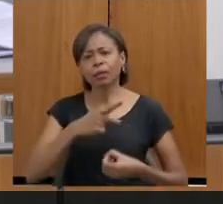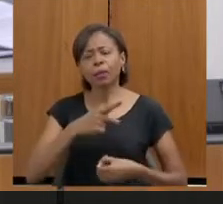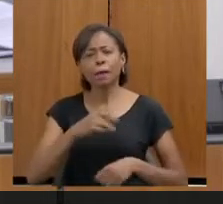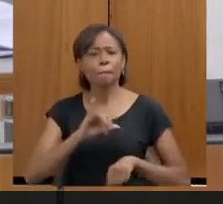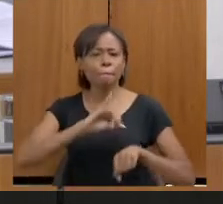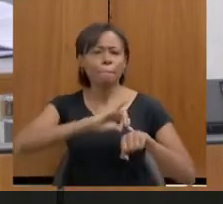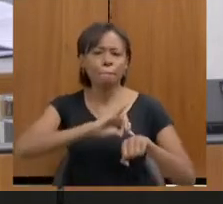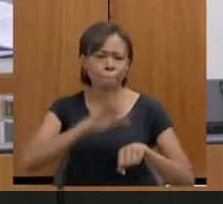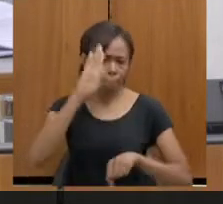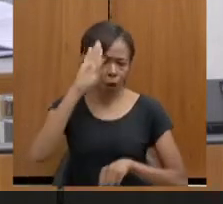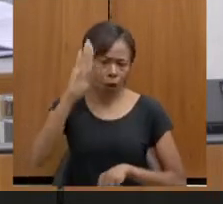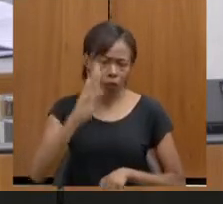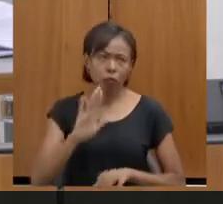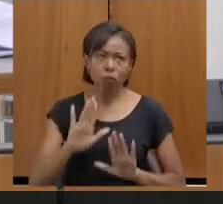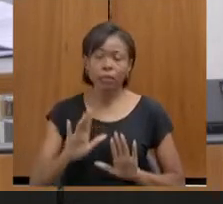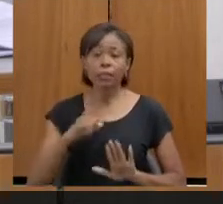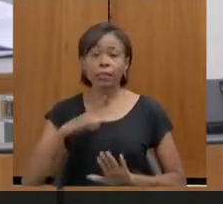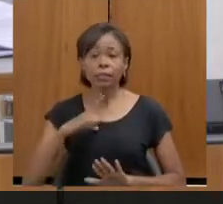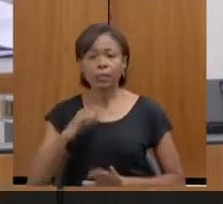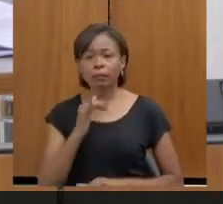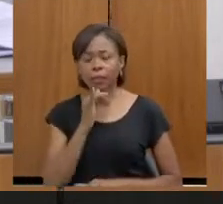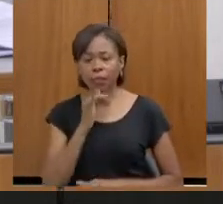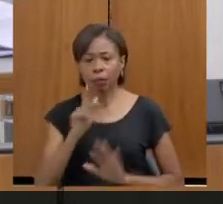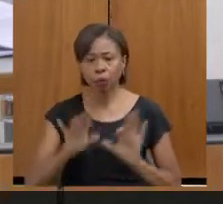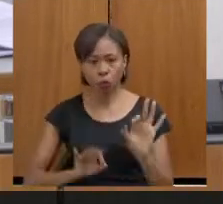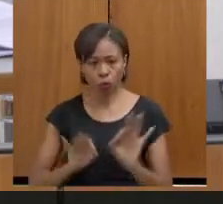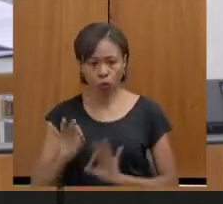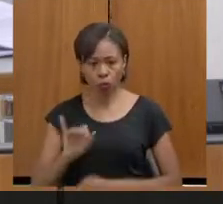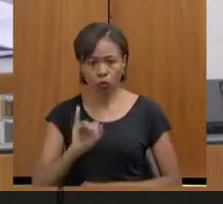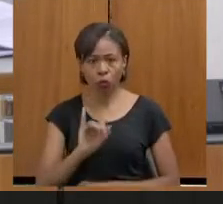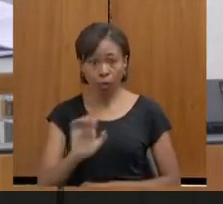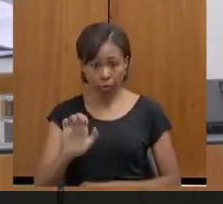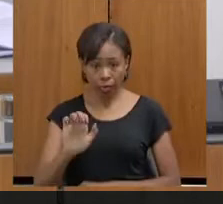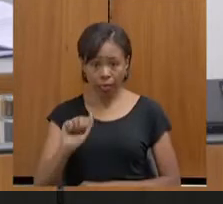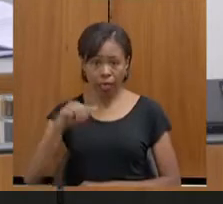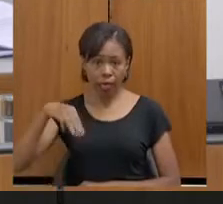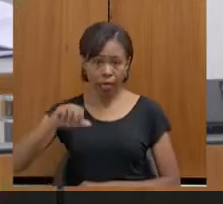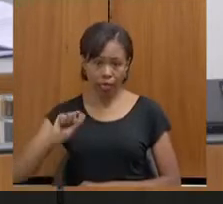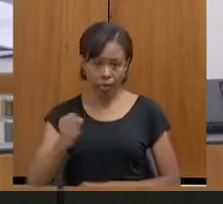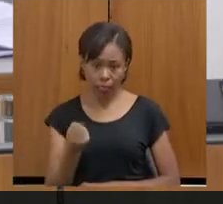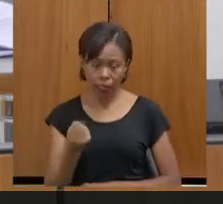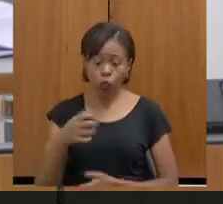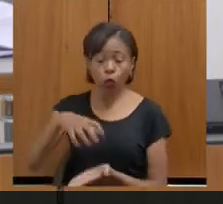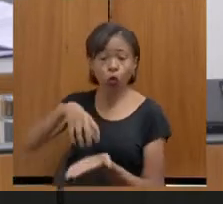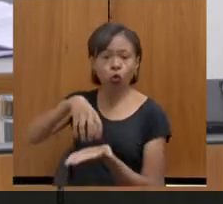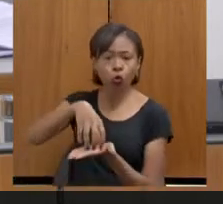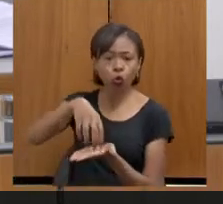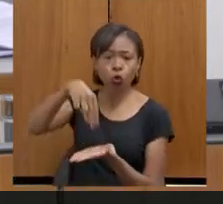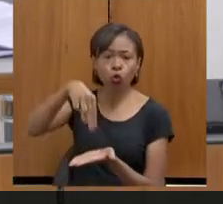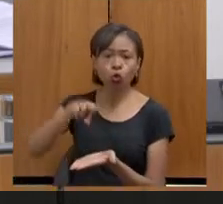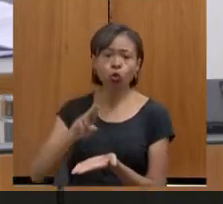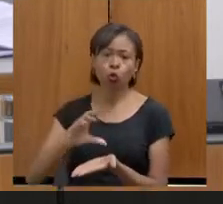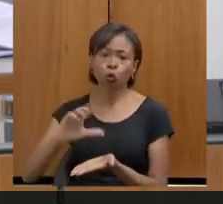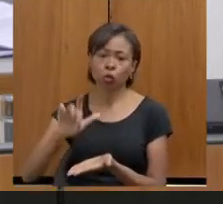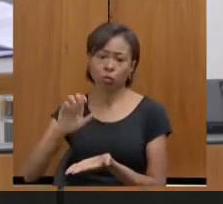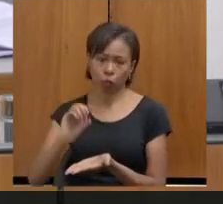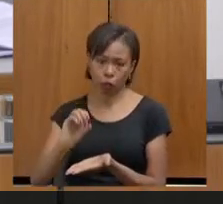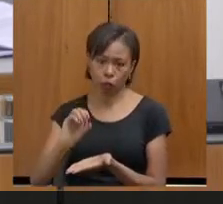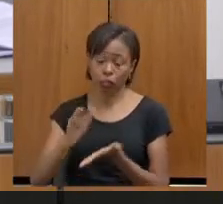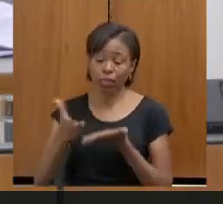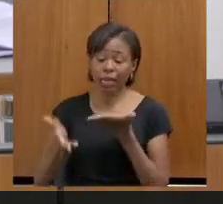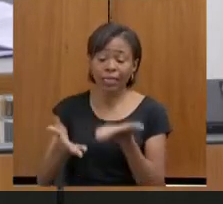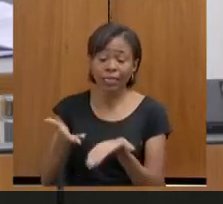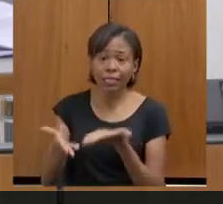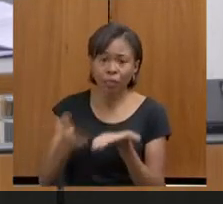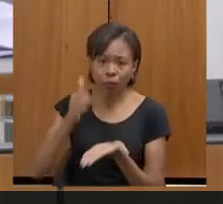Mas nós já temos, por exemplo, essa questão do projeto no IANS, que são os núcleos integrados de atendimento à mulher, e esses núcleos, por